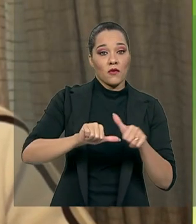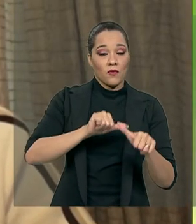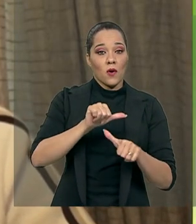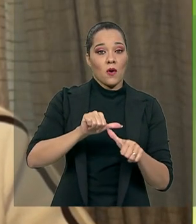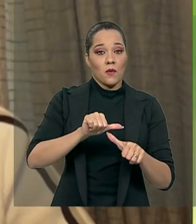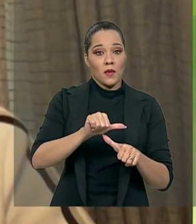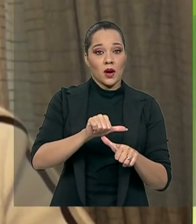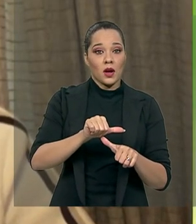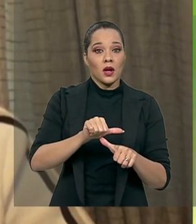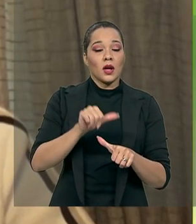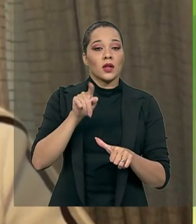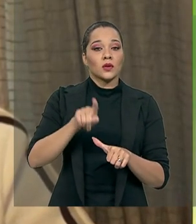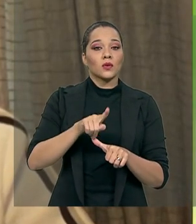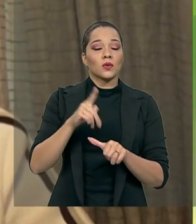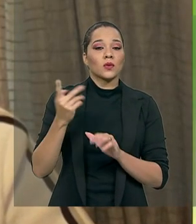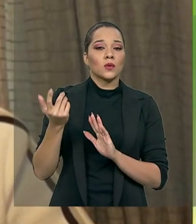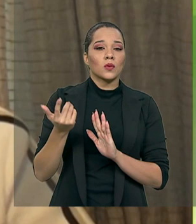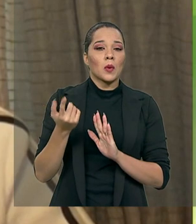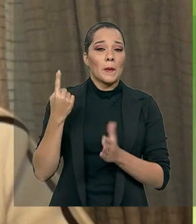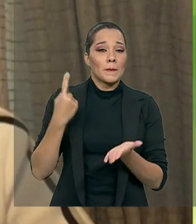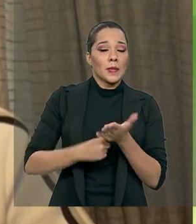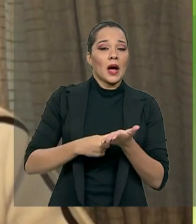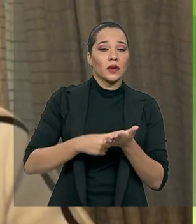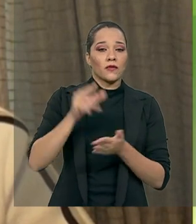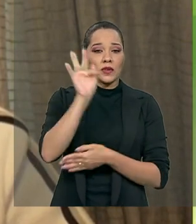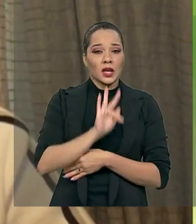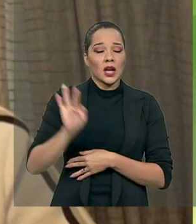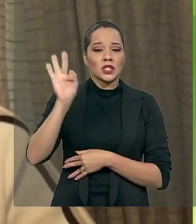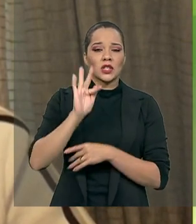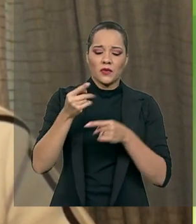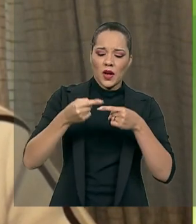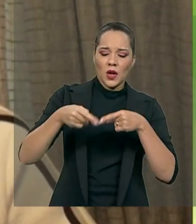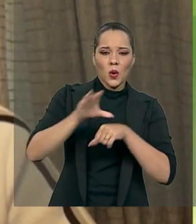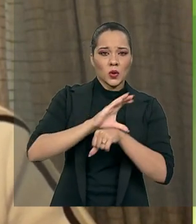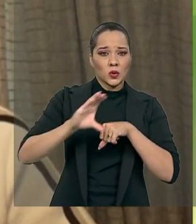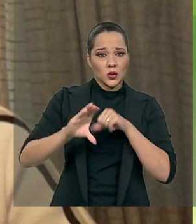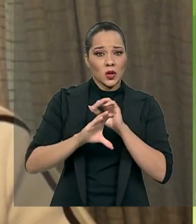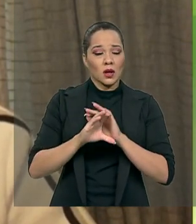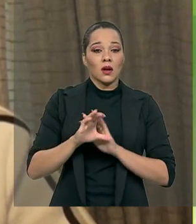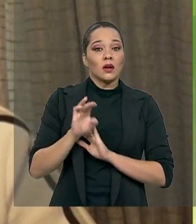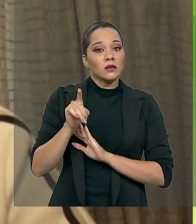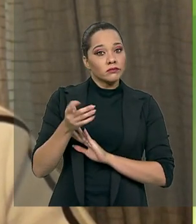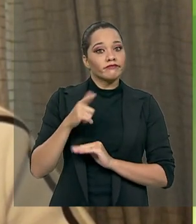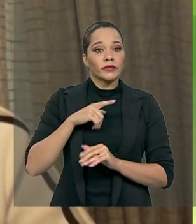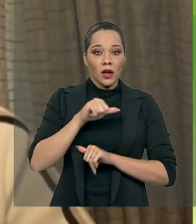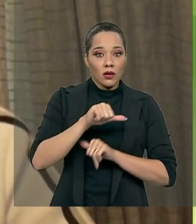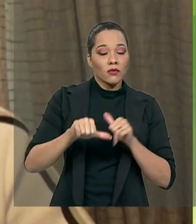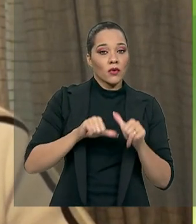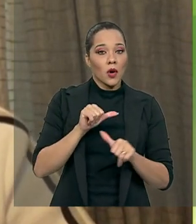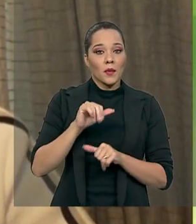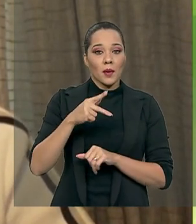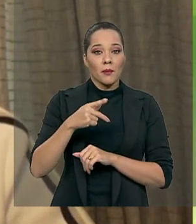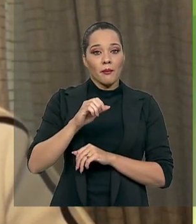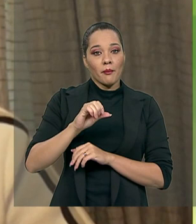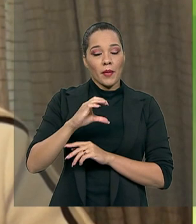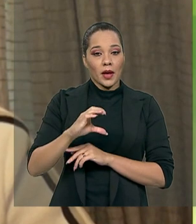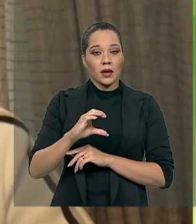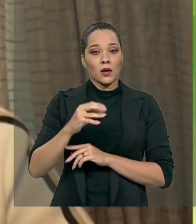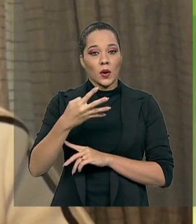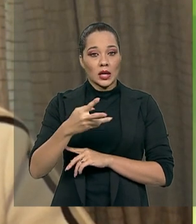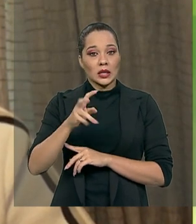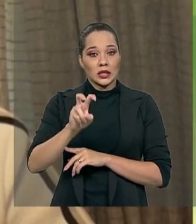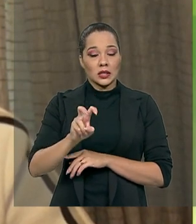agrediria o Pacto Federativo, seria inconstitucional, ela tem a reforma relativa à PEC 45